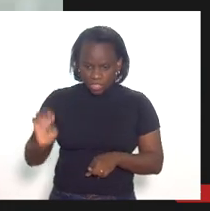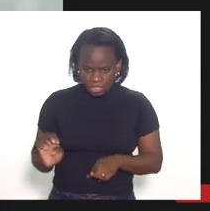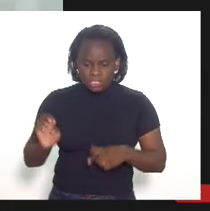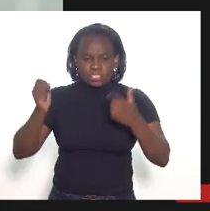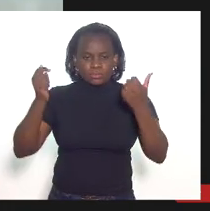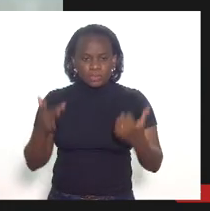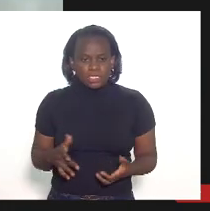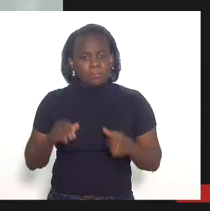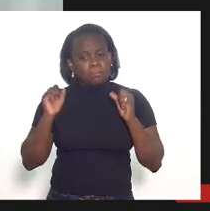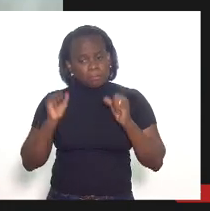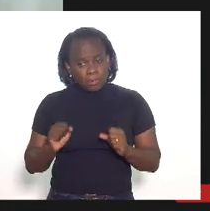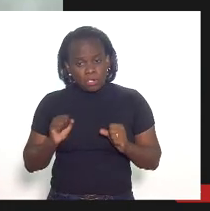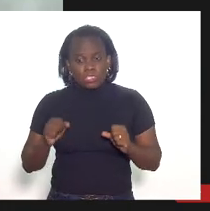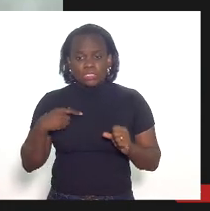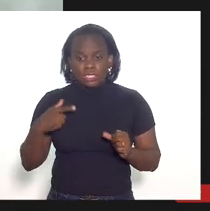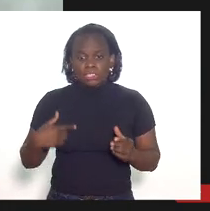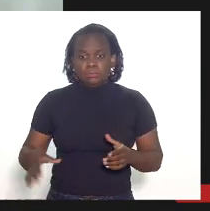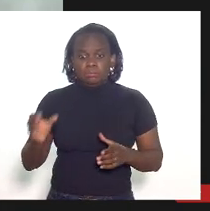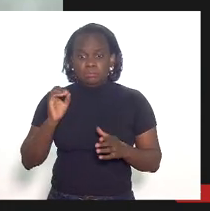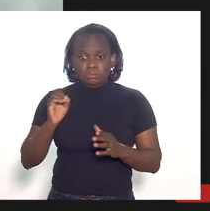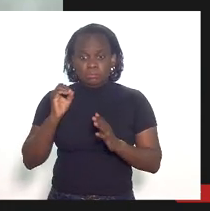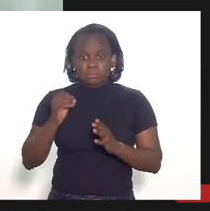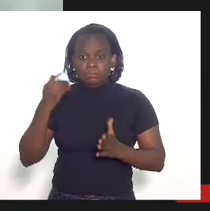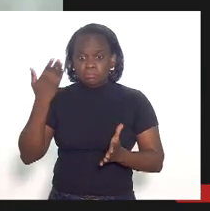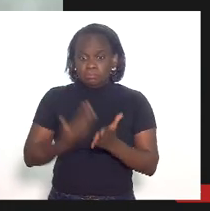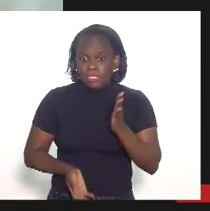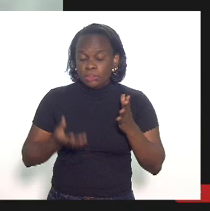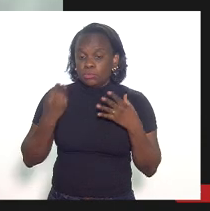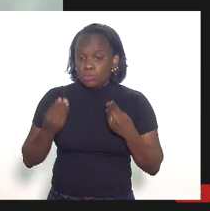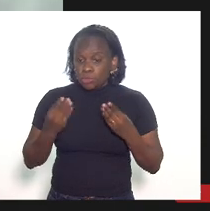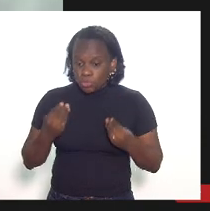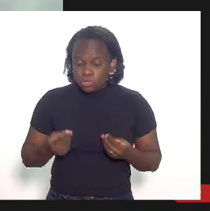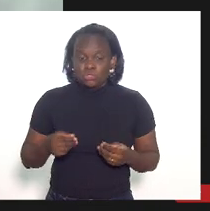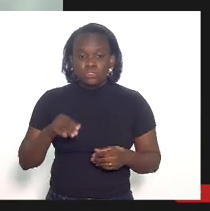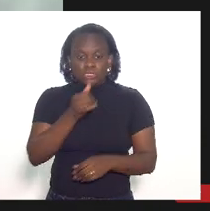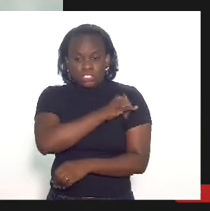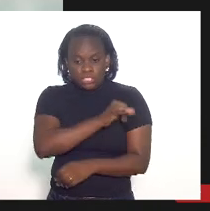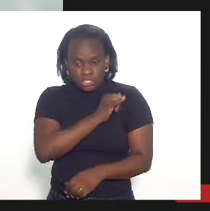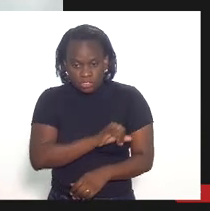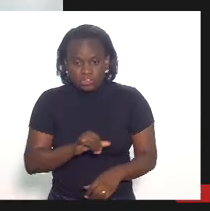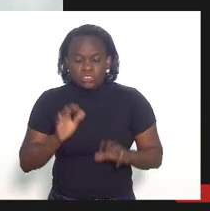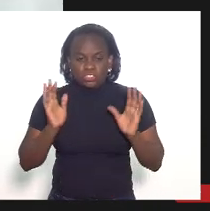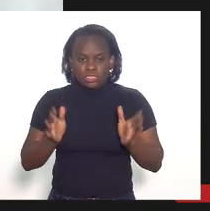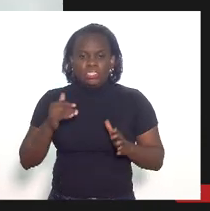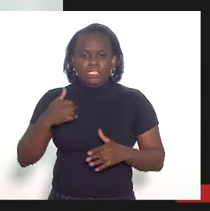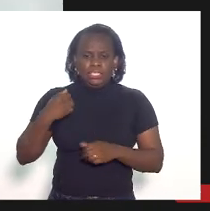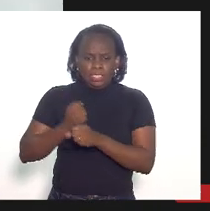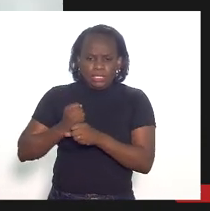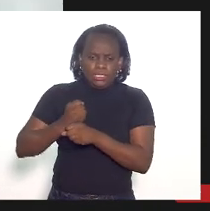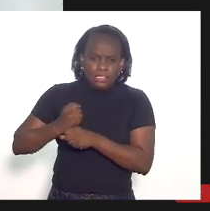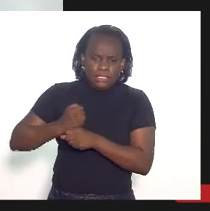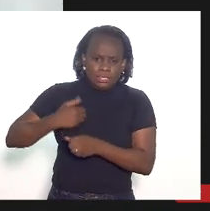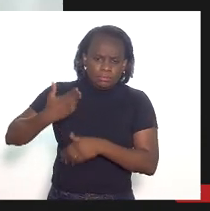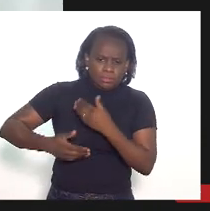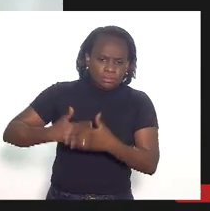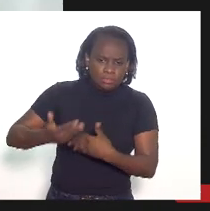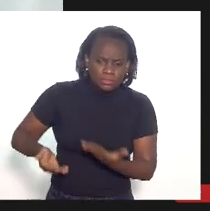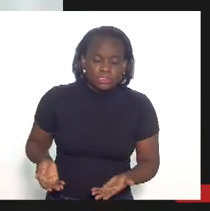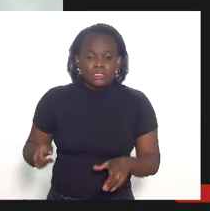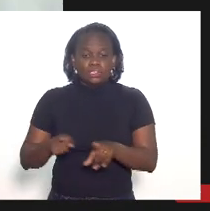a possibilidade do rombo gigantesco do dano gigantesco que o Rio de Janeiro vem sofrendo ao longo dos anos e